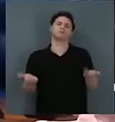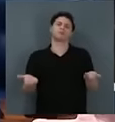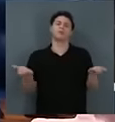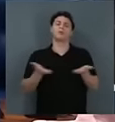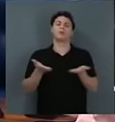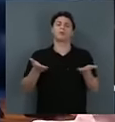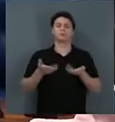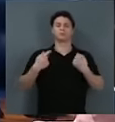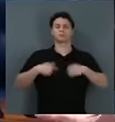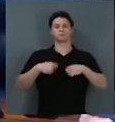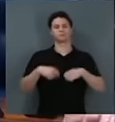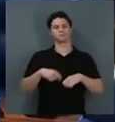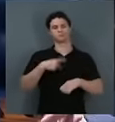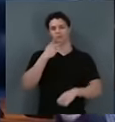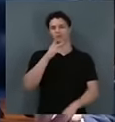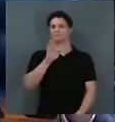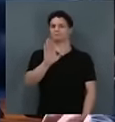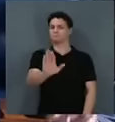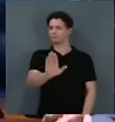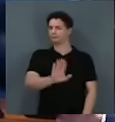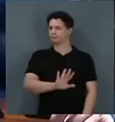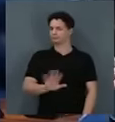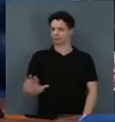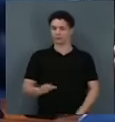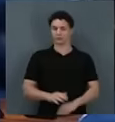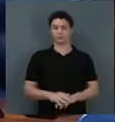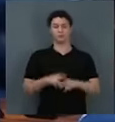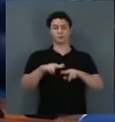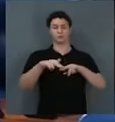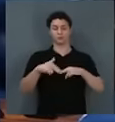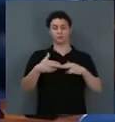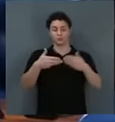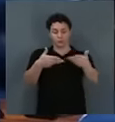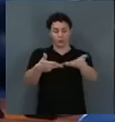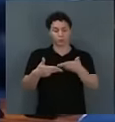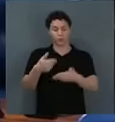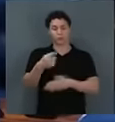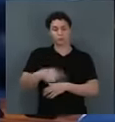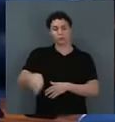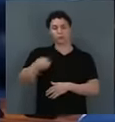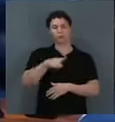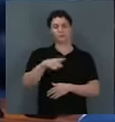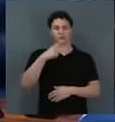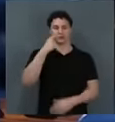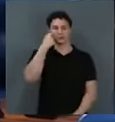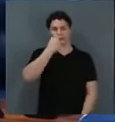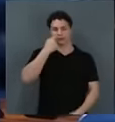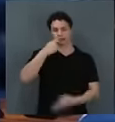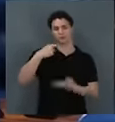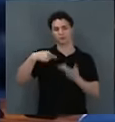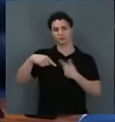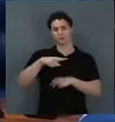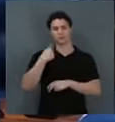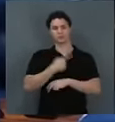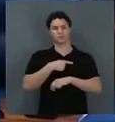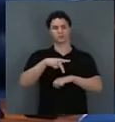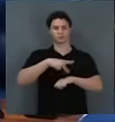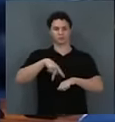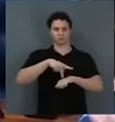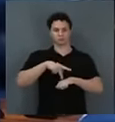tem que dar um basta nisso, por isso eu faço uma convocação aos senadores do nosso país.